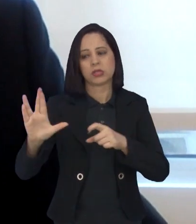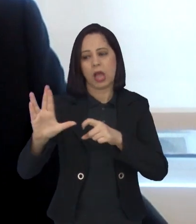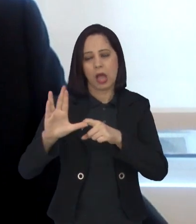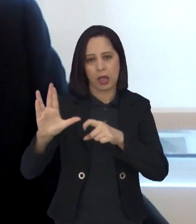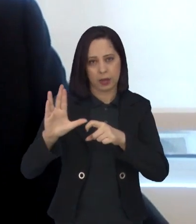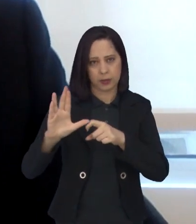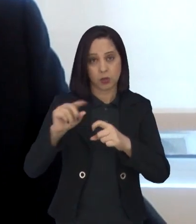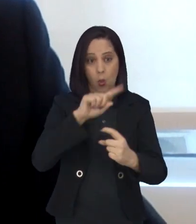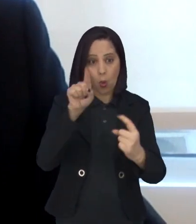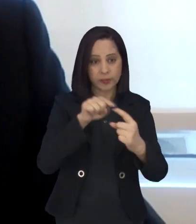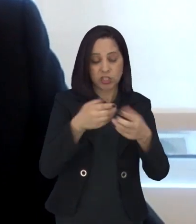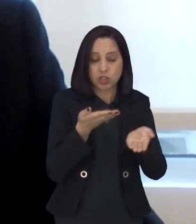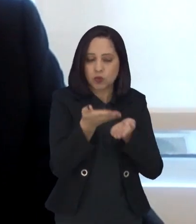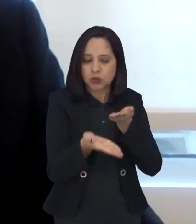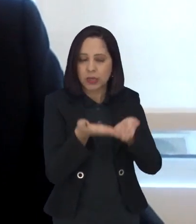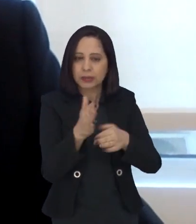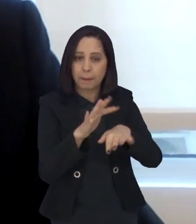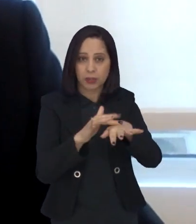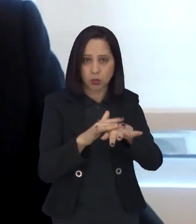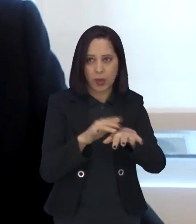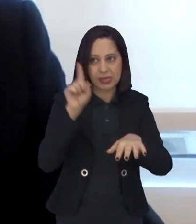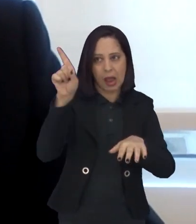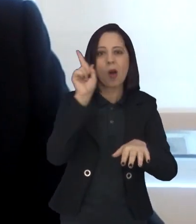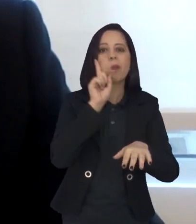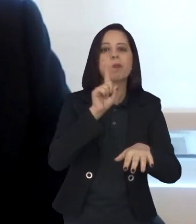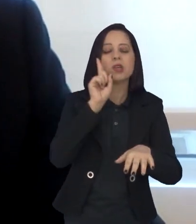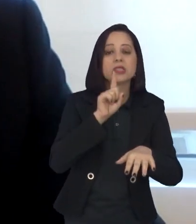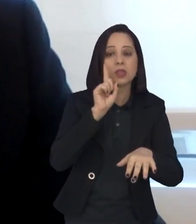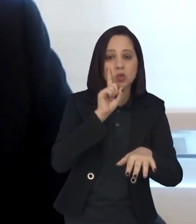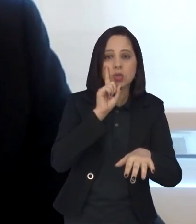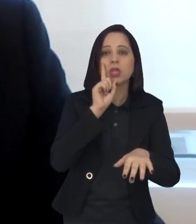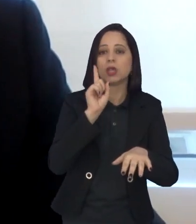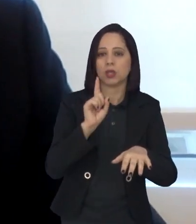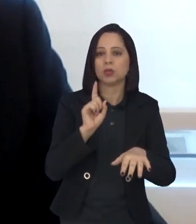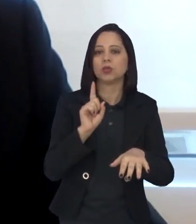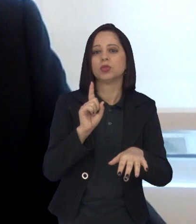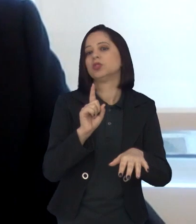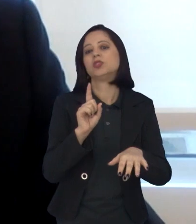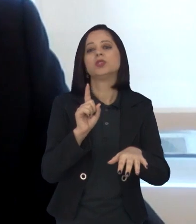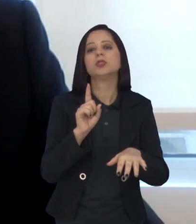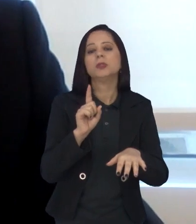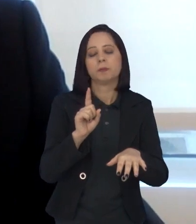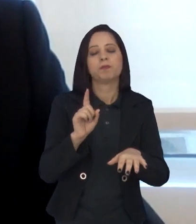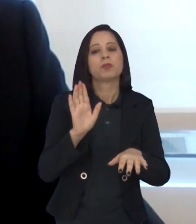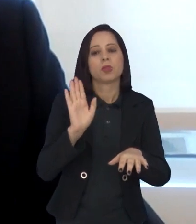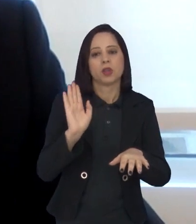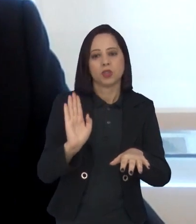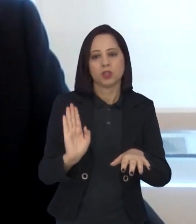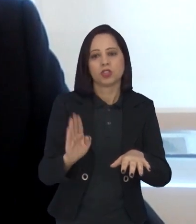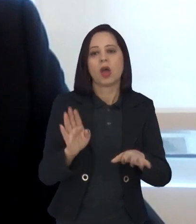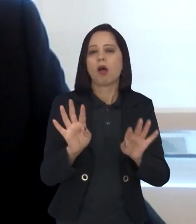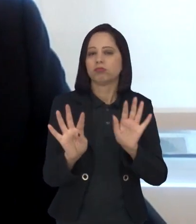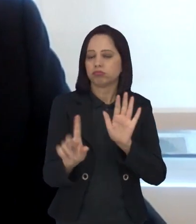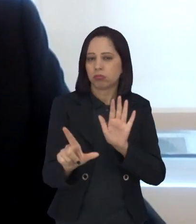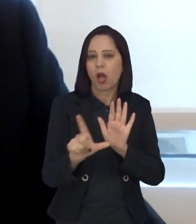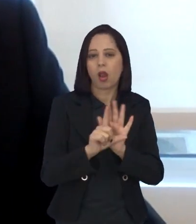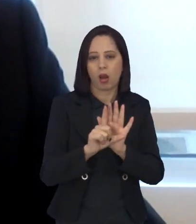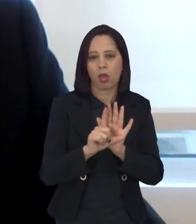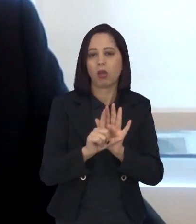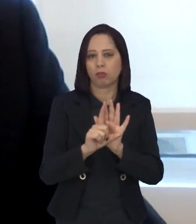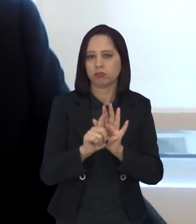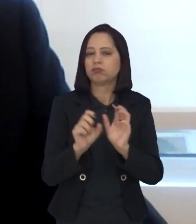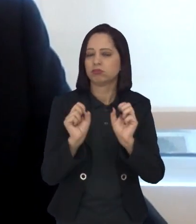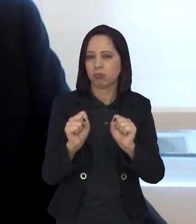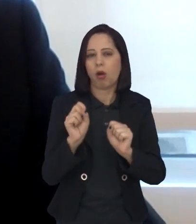medicinais. Então, a gente tem aí nos Estados Unidos um mercado legal da cannabis para fins terapêuticos que é bastante